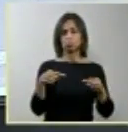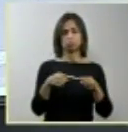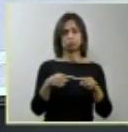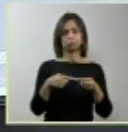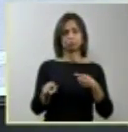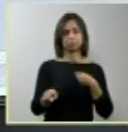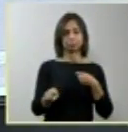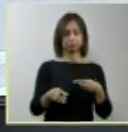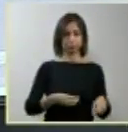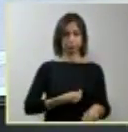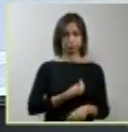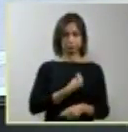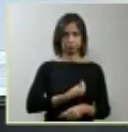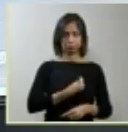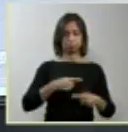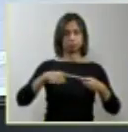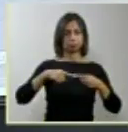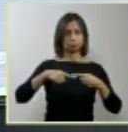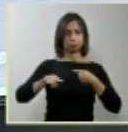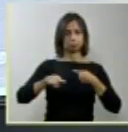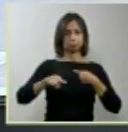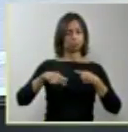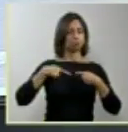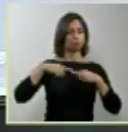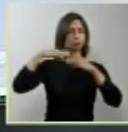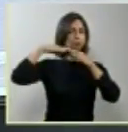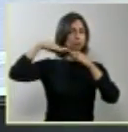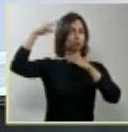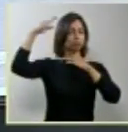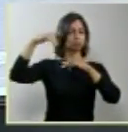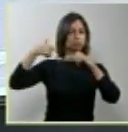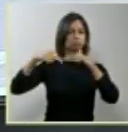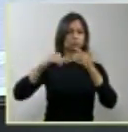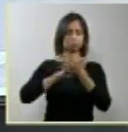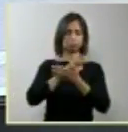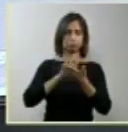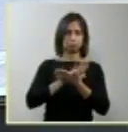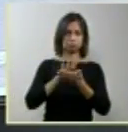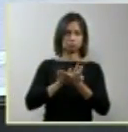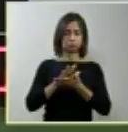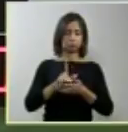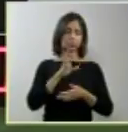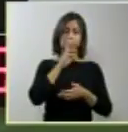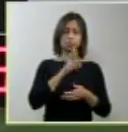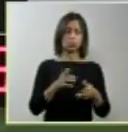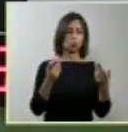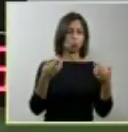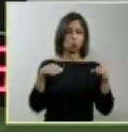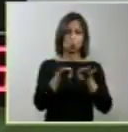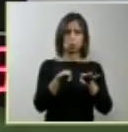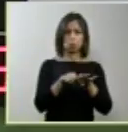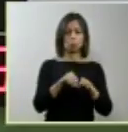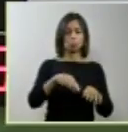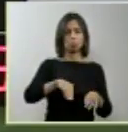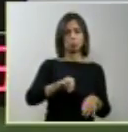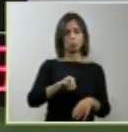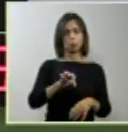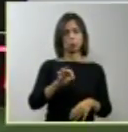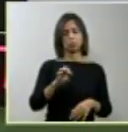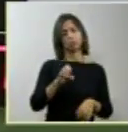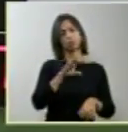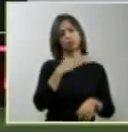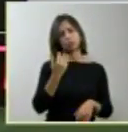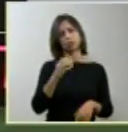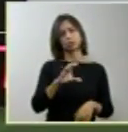Não há atividade cortical. Corresponde à morte cerebral. E ninguém tem nenhuma